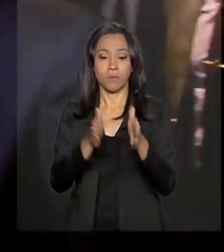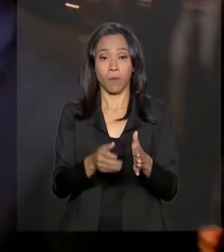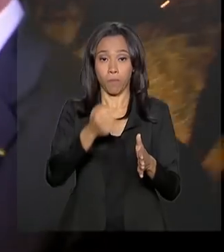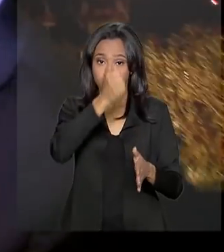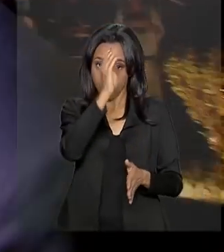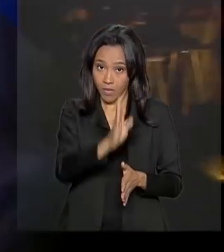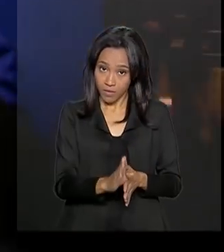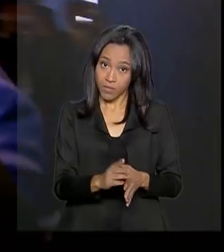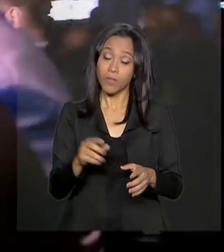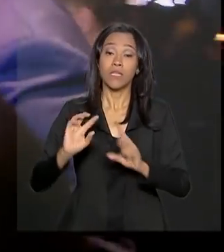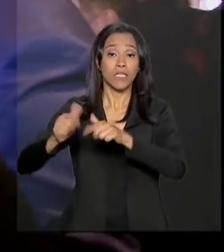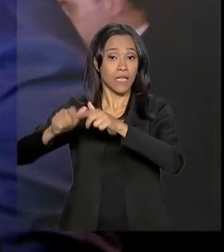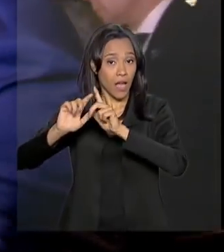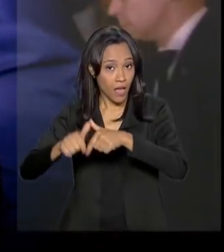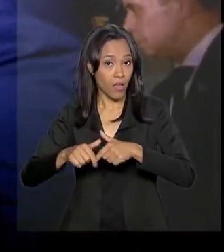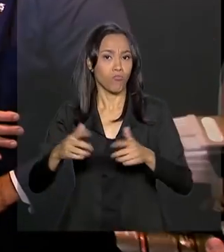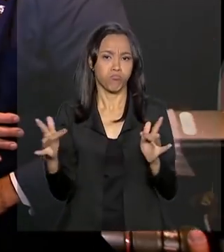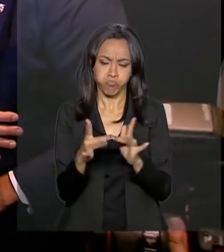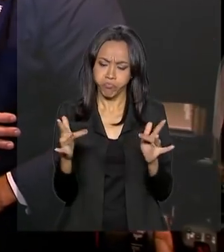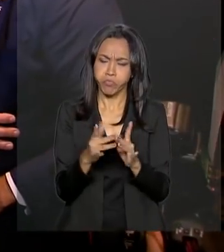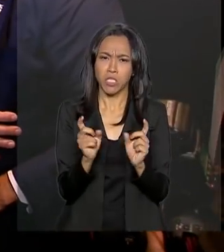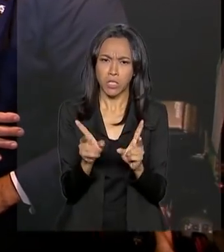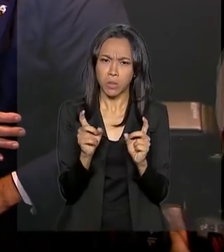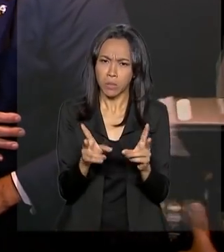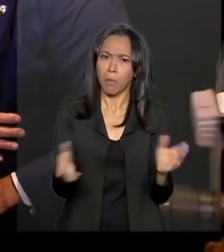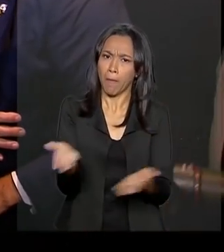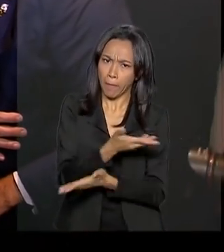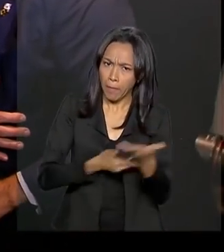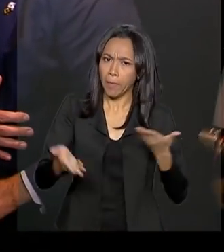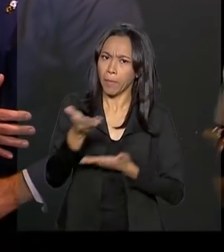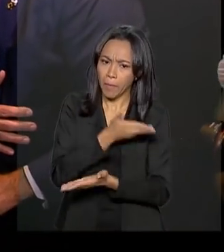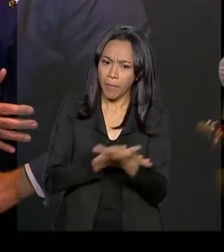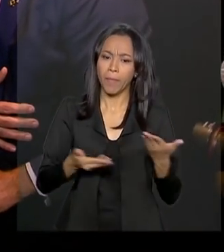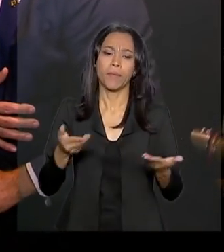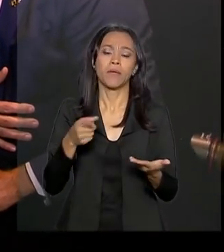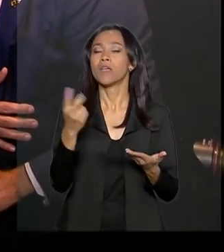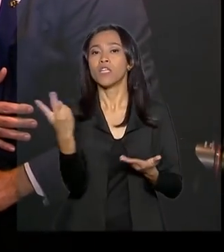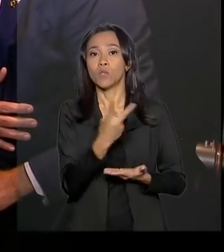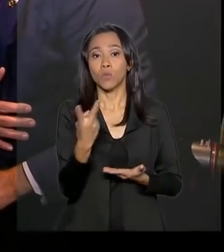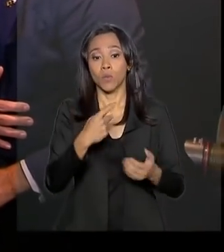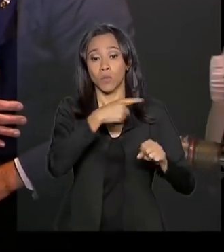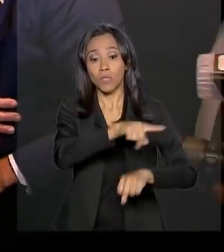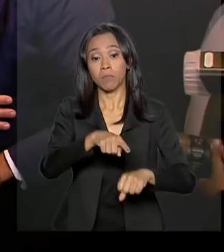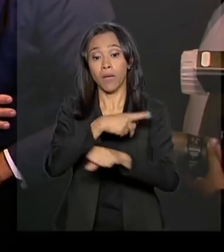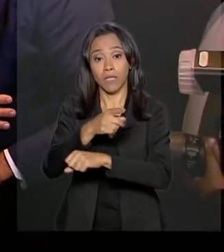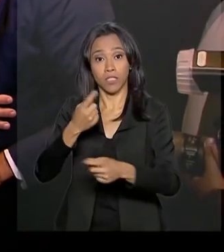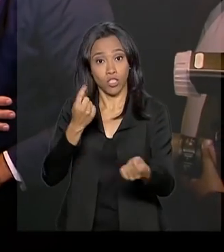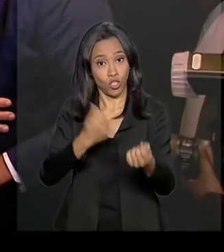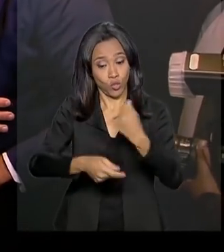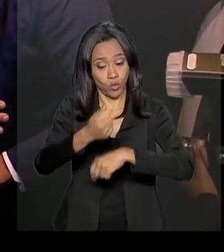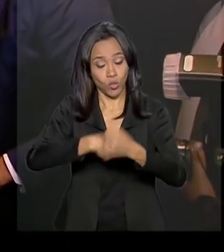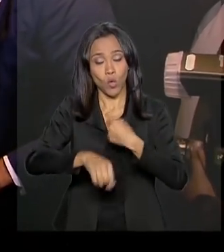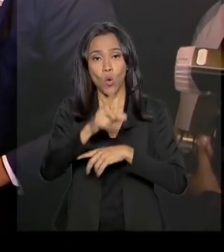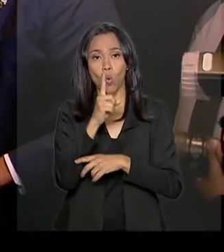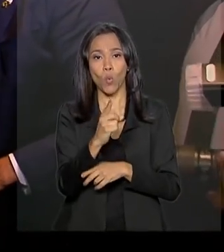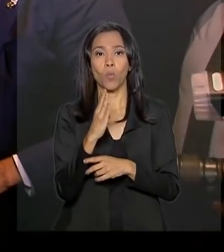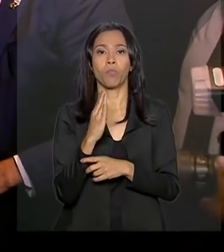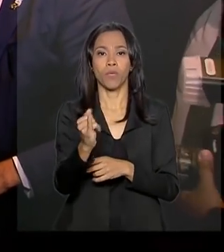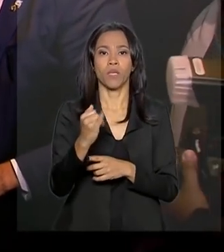são parceiros comerciais ativos. No ano passado, as trocas comerciais entre os dois países movimentaram 1 bilhão